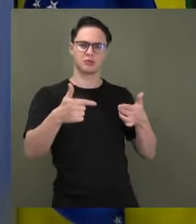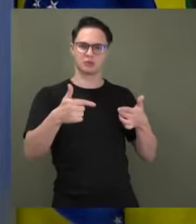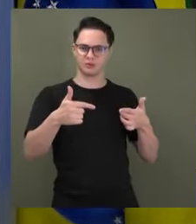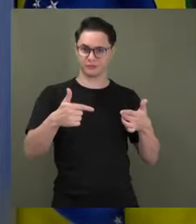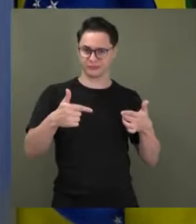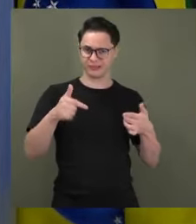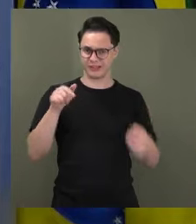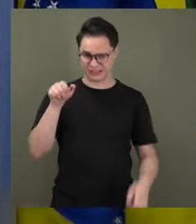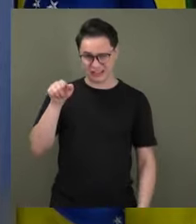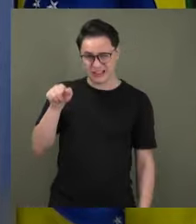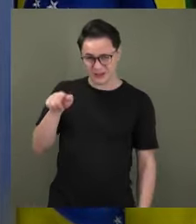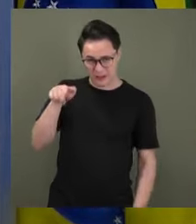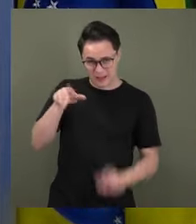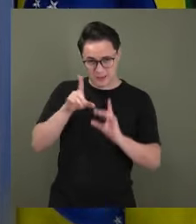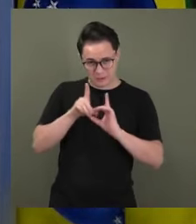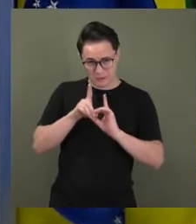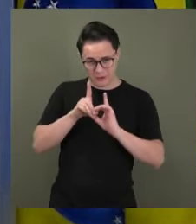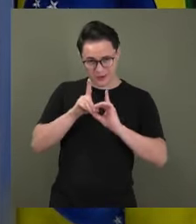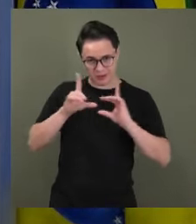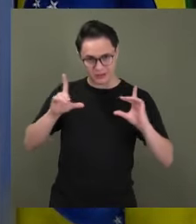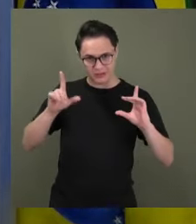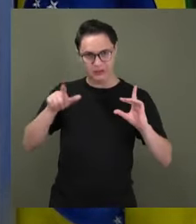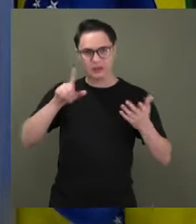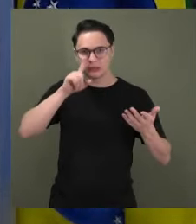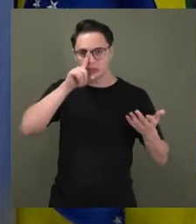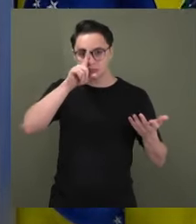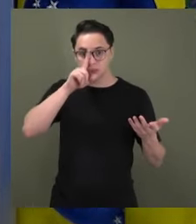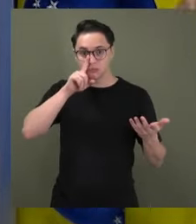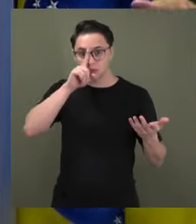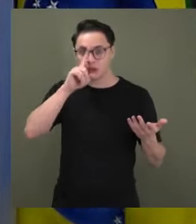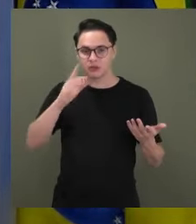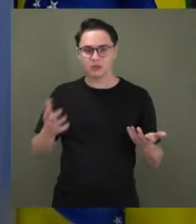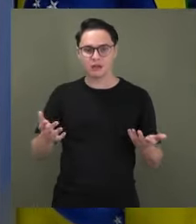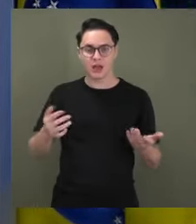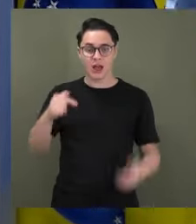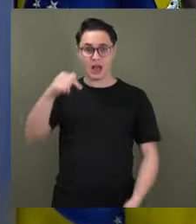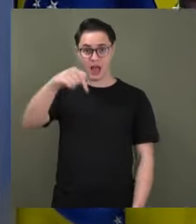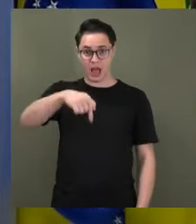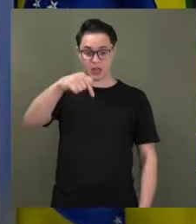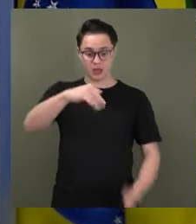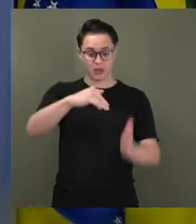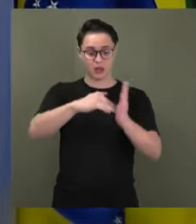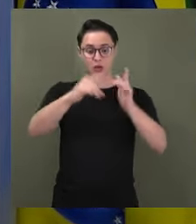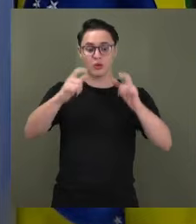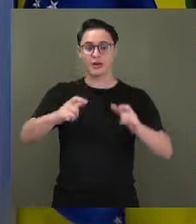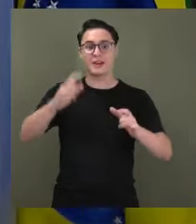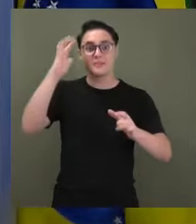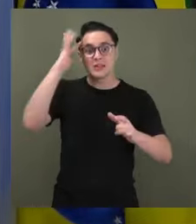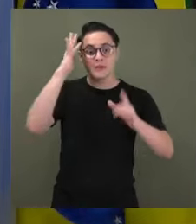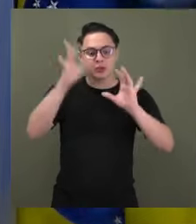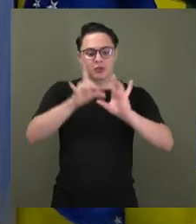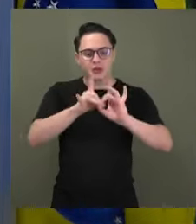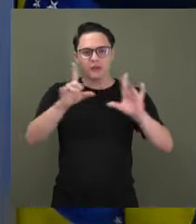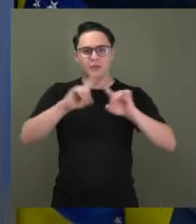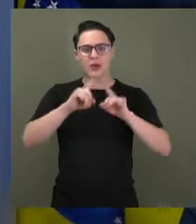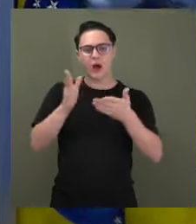democrática que a gente vive no Brasil. tensão. E aqui, onde era para estar sendo livre o pensamento, tem senador, tem